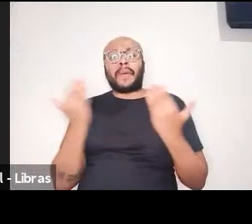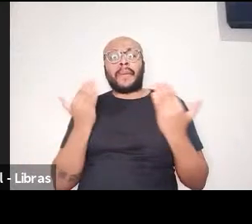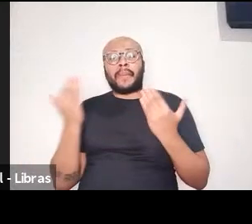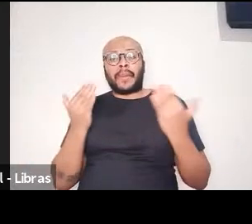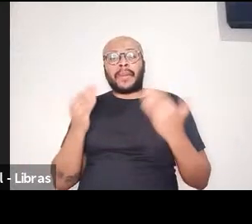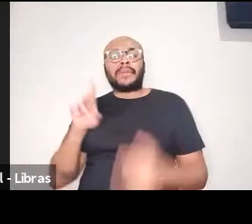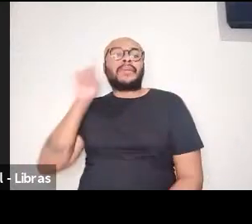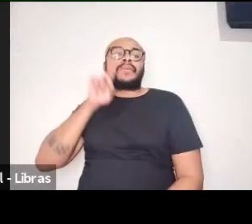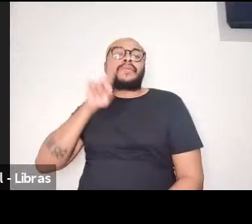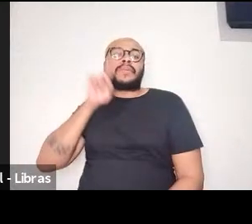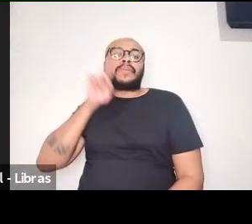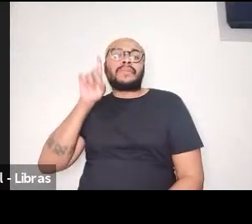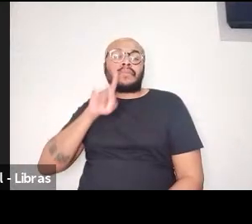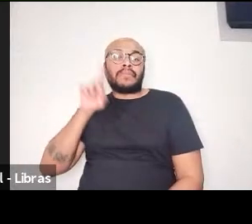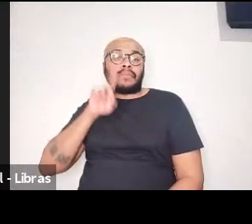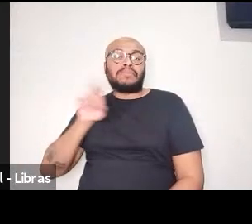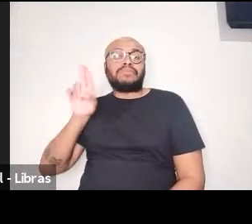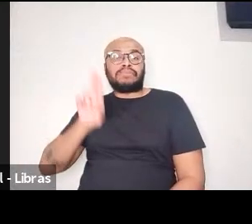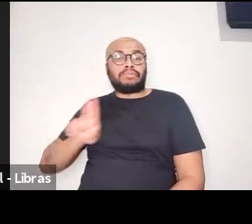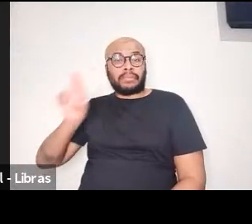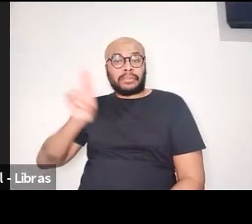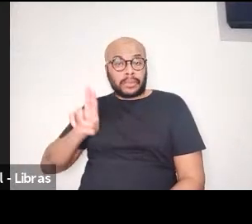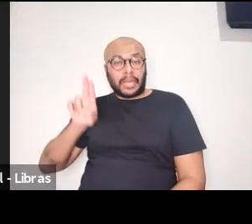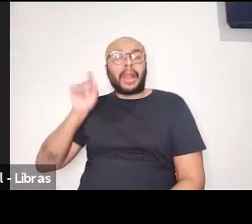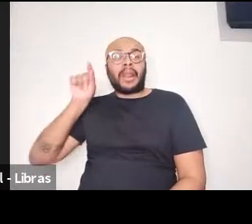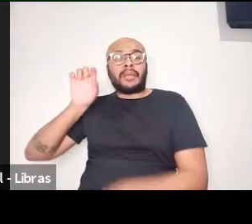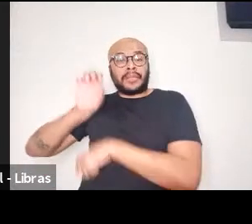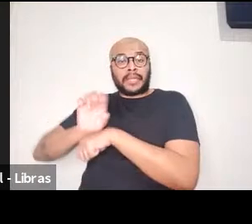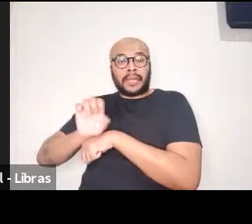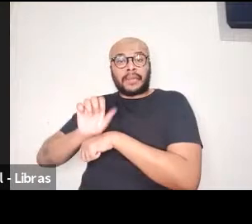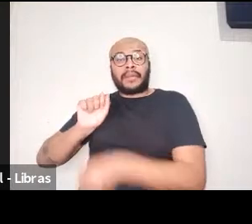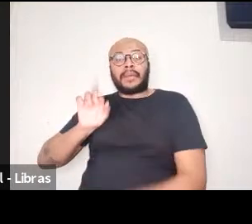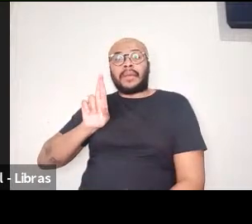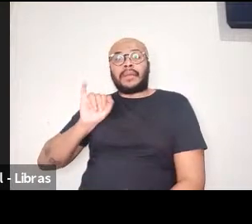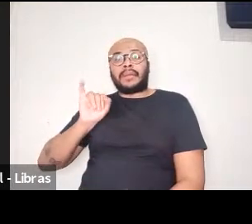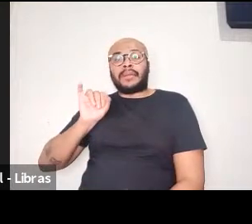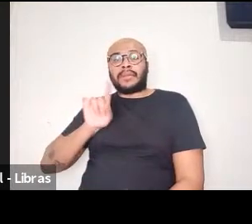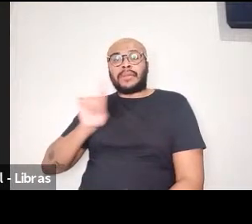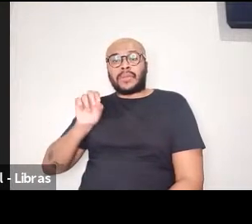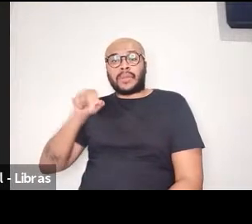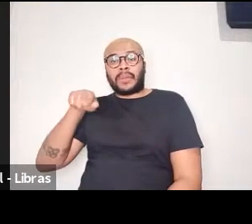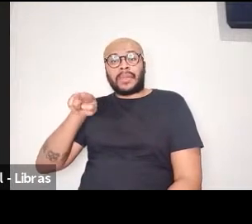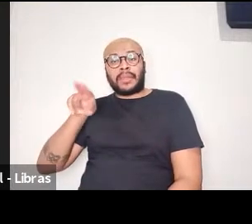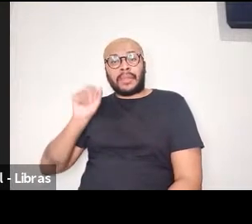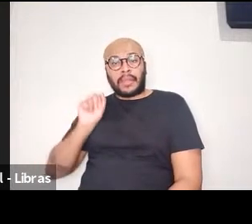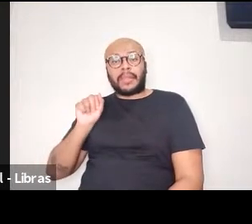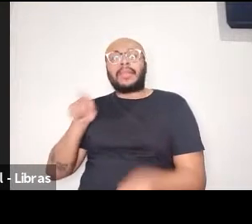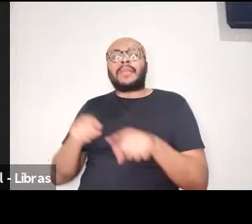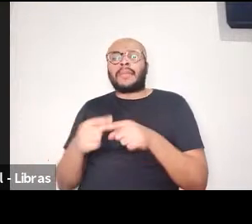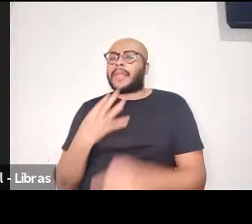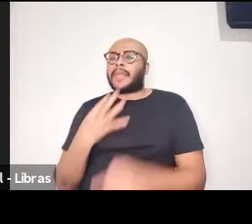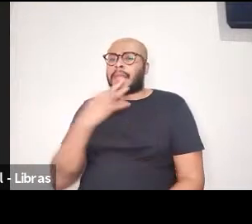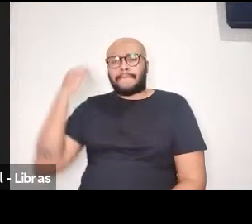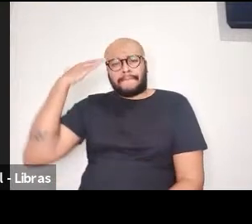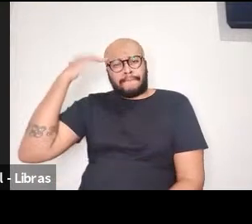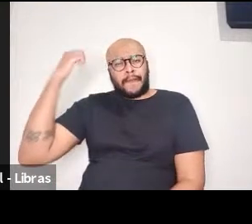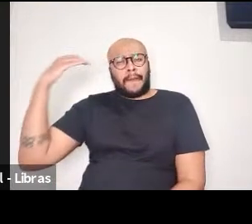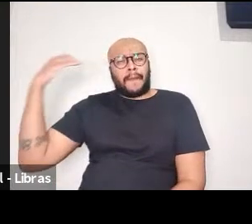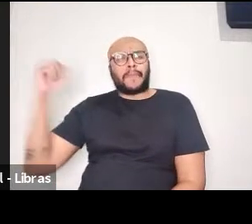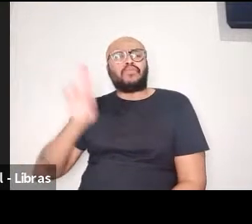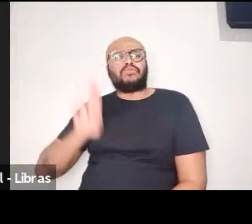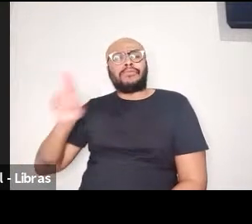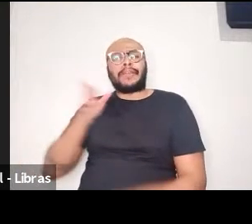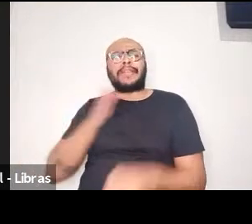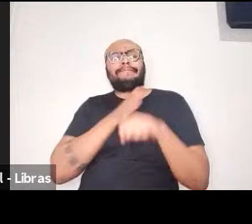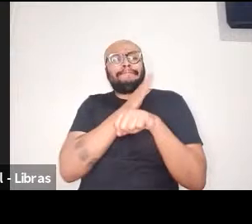University. Já foi Fulbright Scholar e reconhecido professor visitante em muitas universidades.